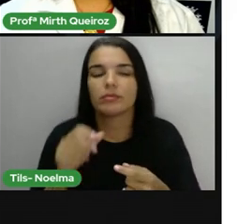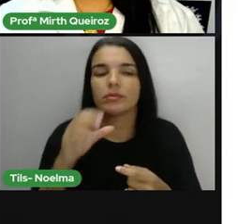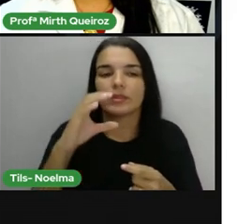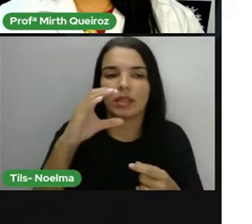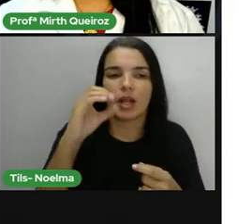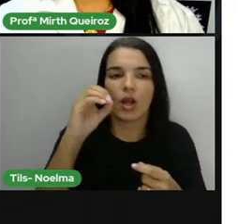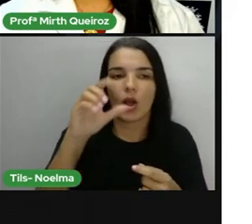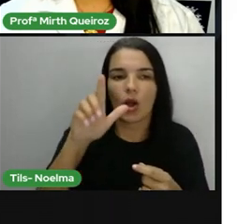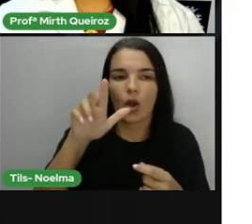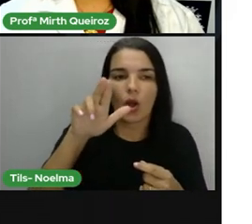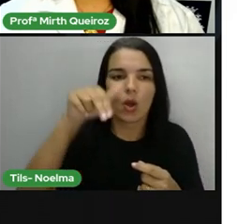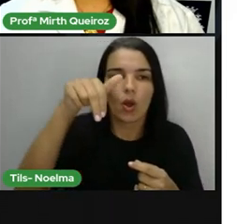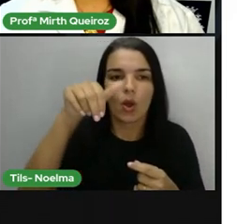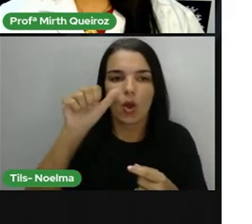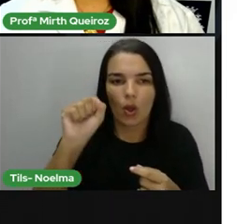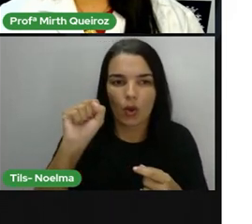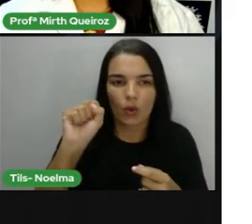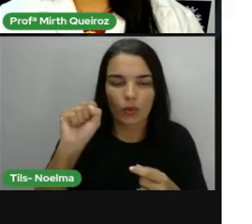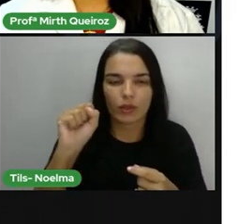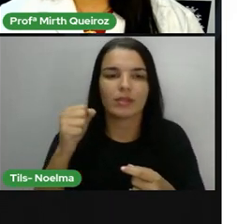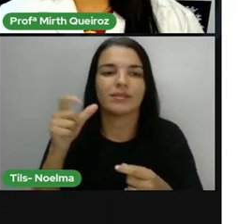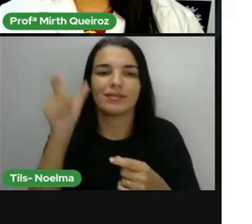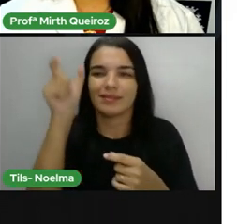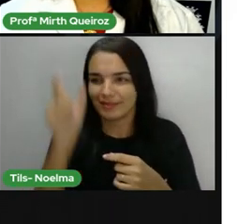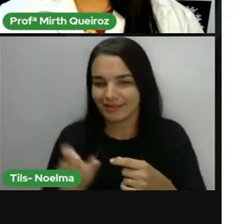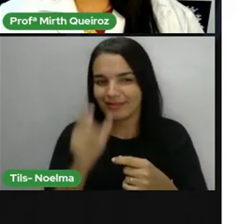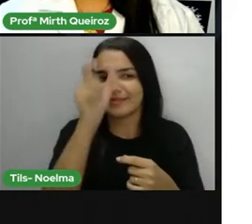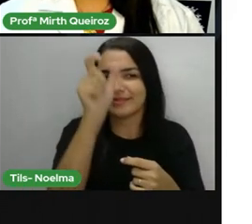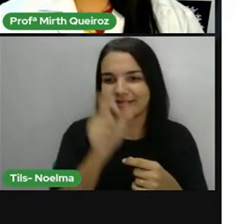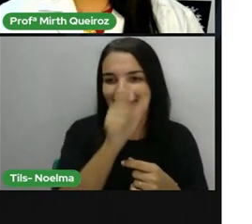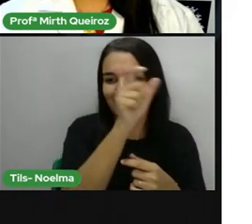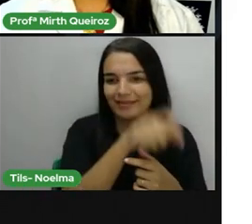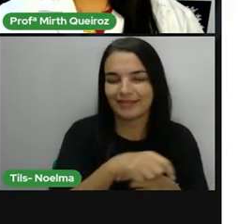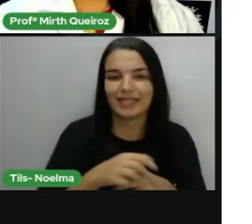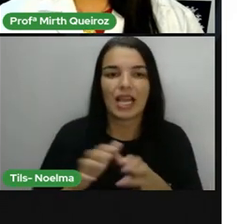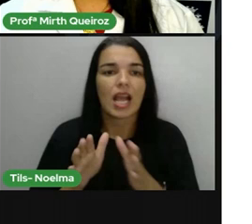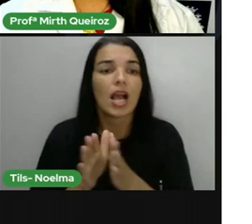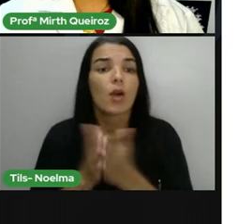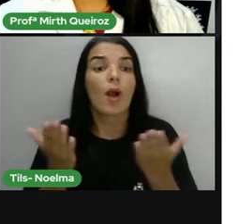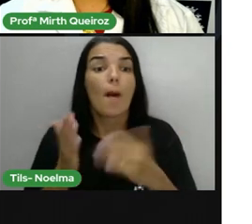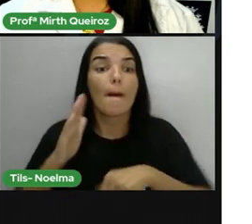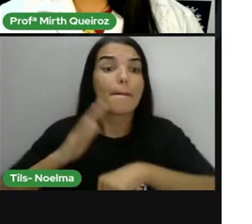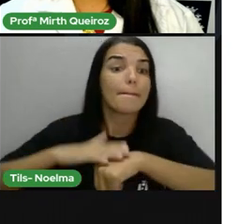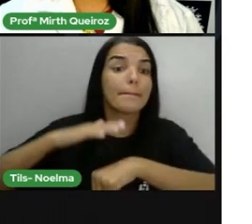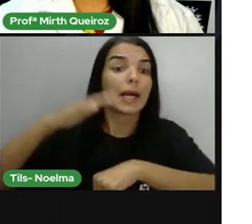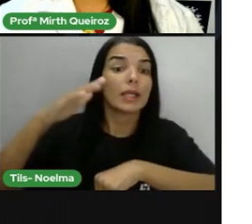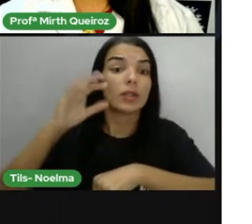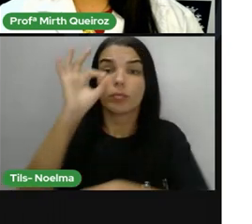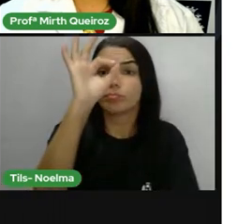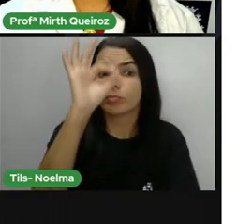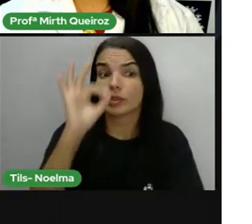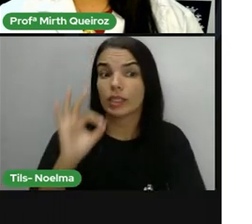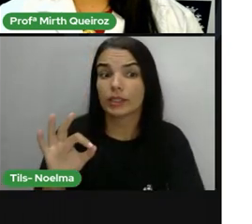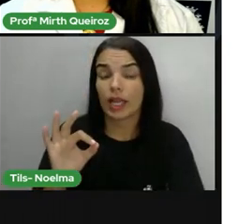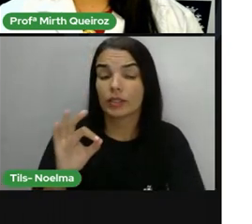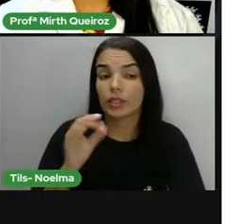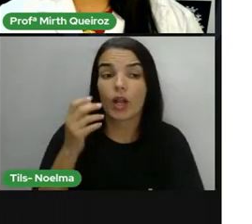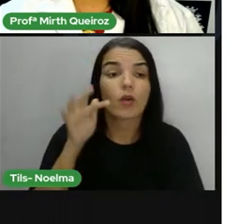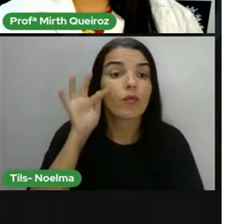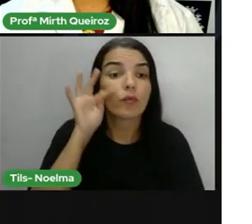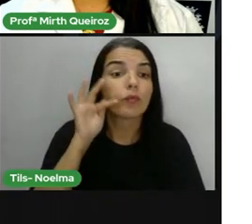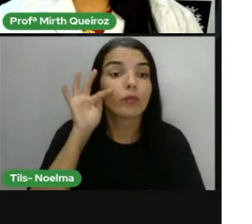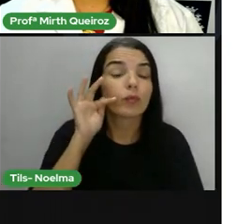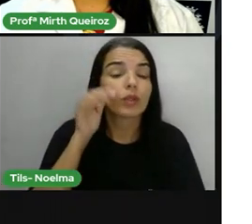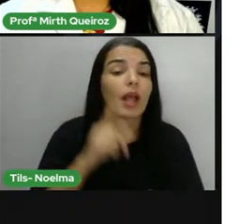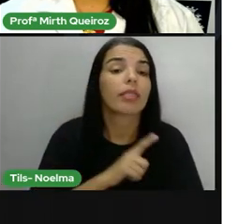Então, nós temos um gráfico de colunas. Qual o maior percentual de frutas processadas?